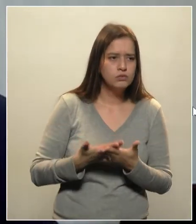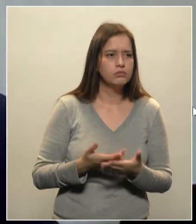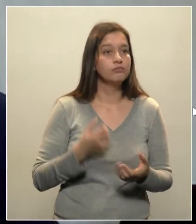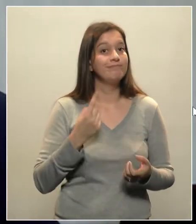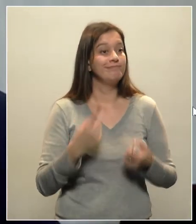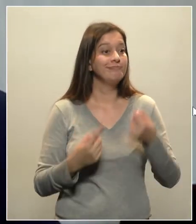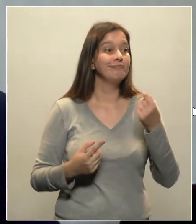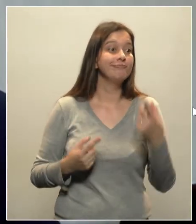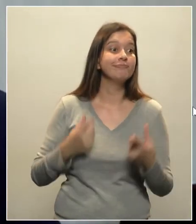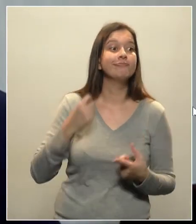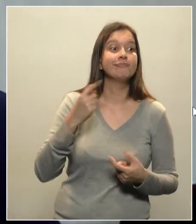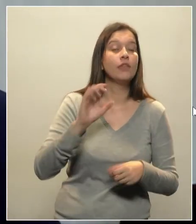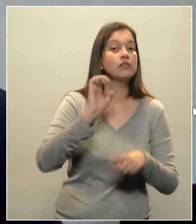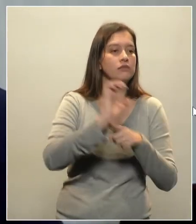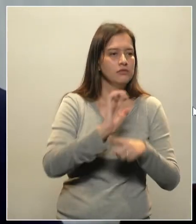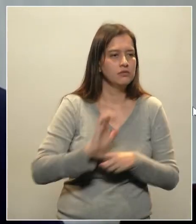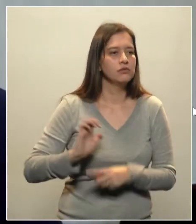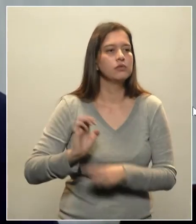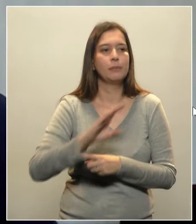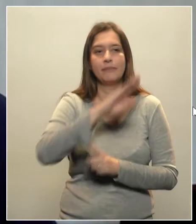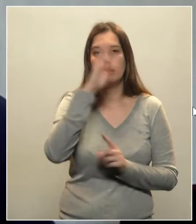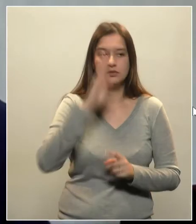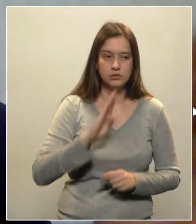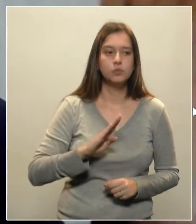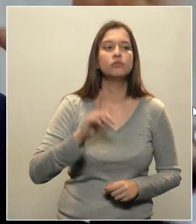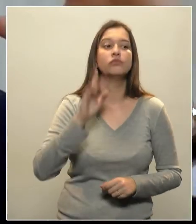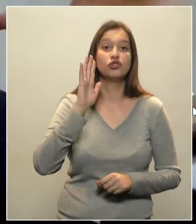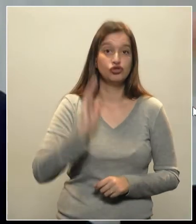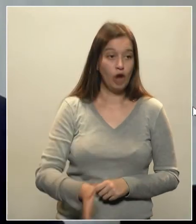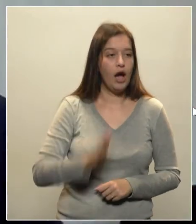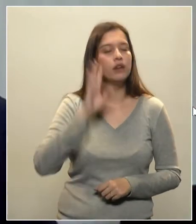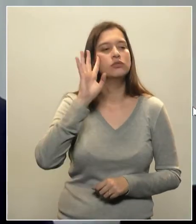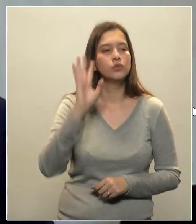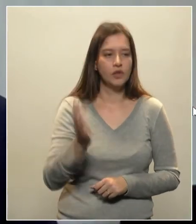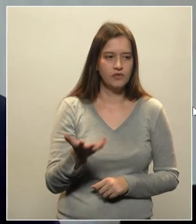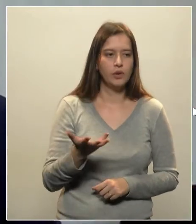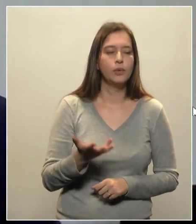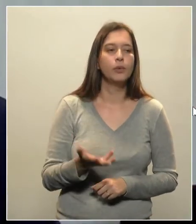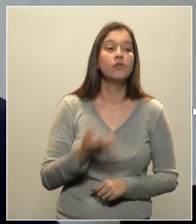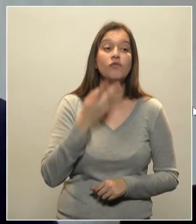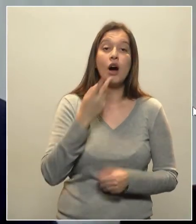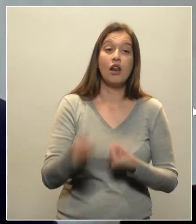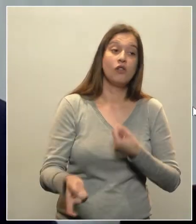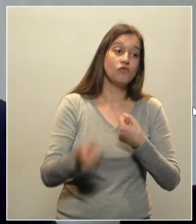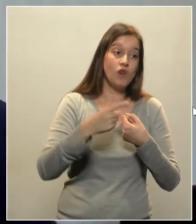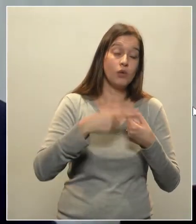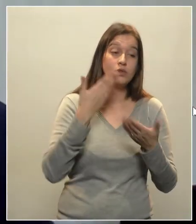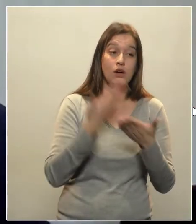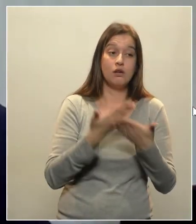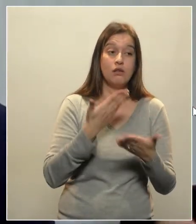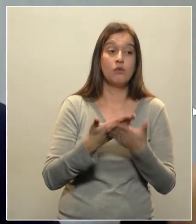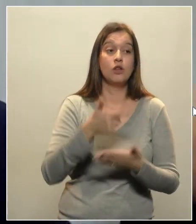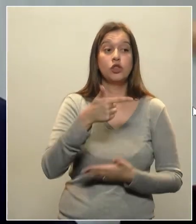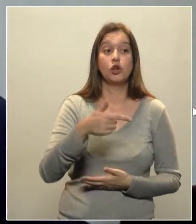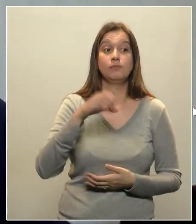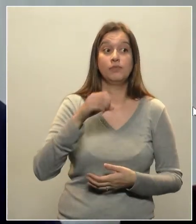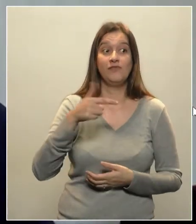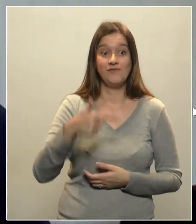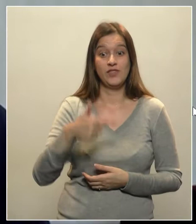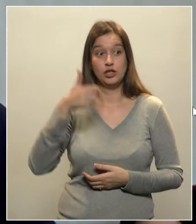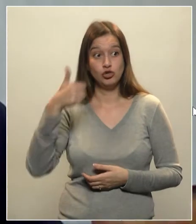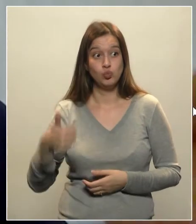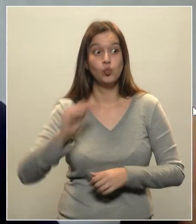Brasil já tomou a decisão de retomar as aulas no ano que vem. Depois de vacinar todo mundo.